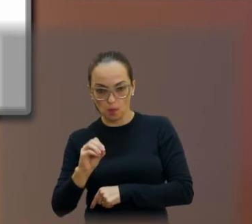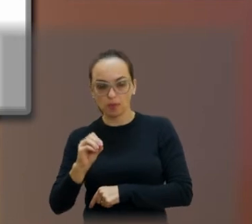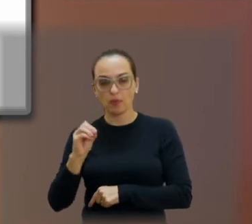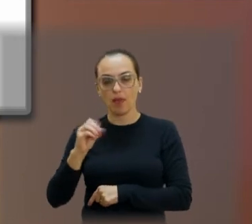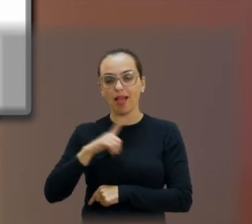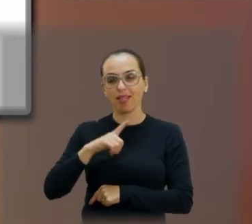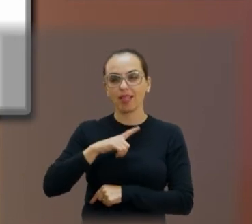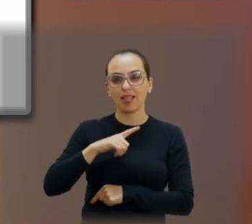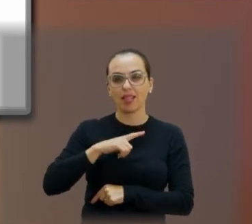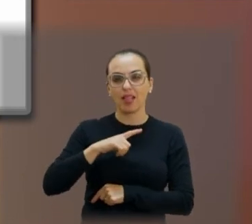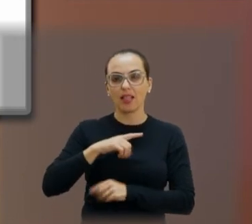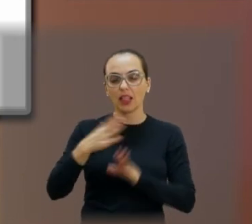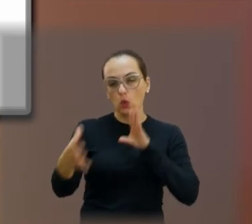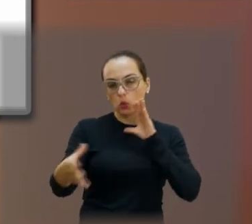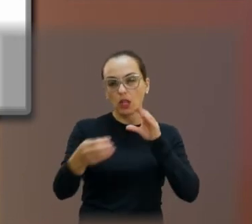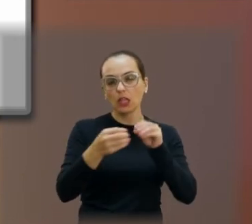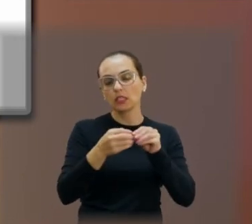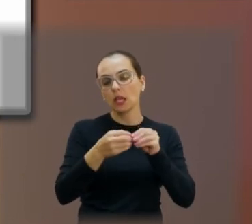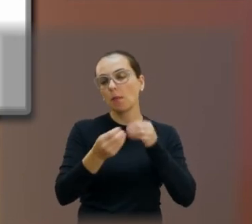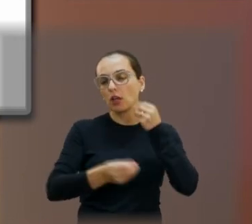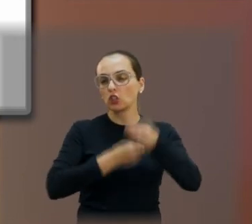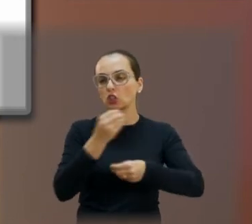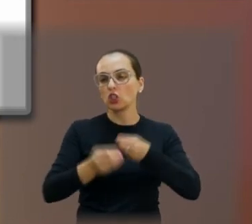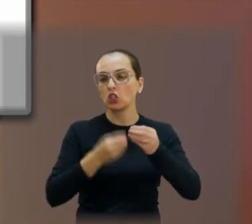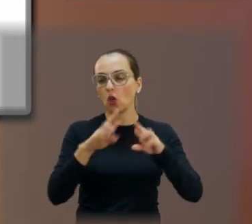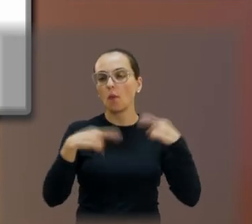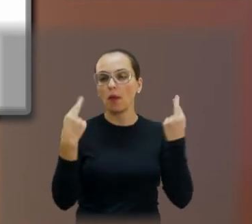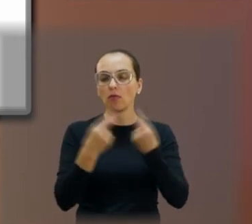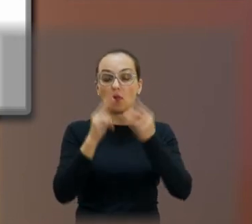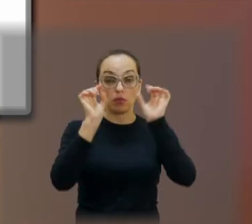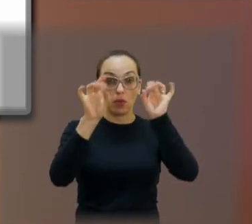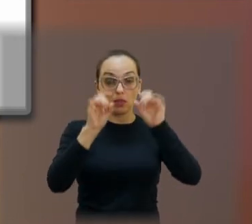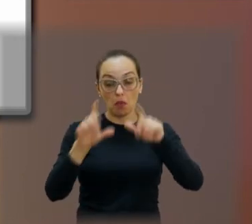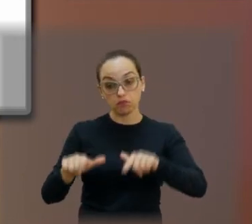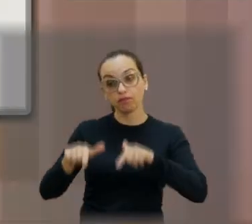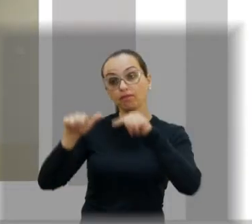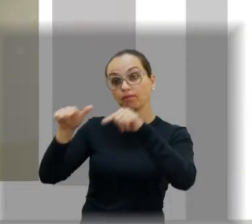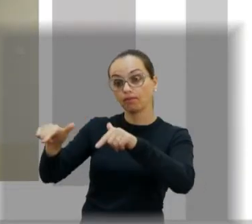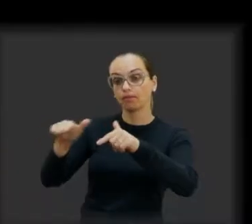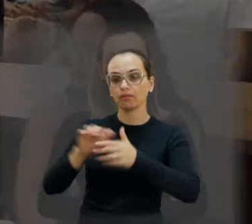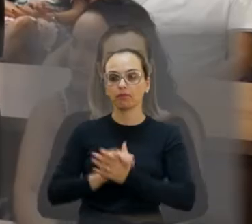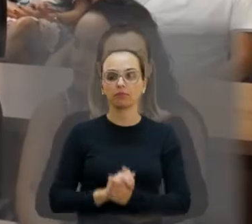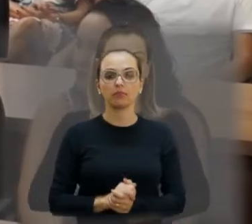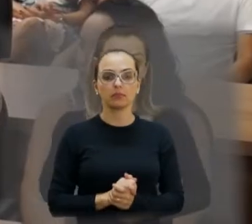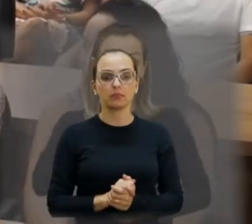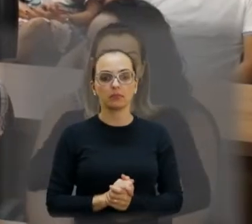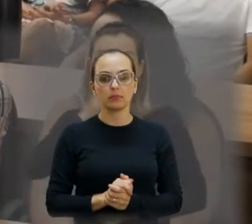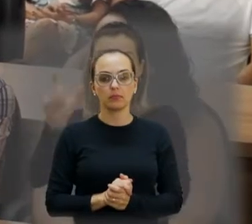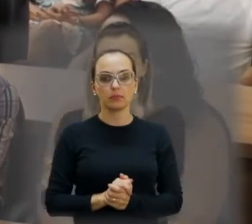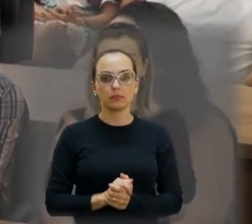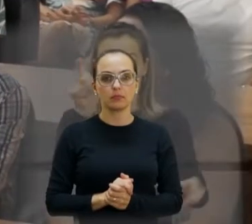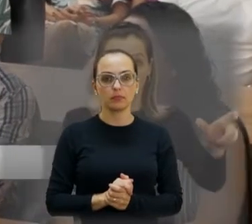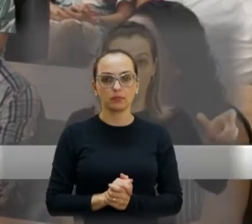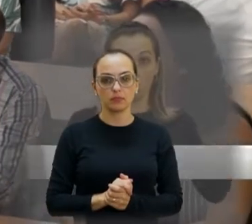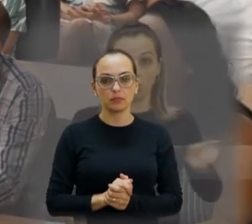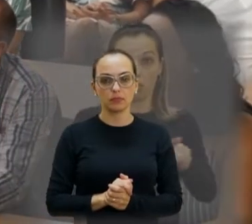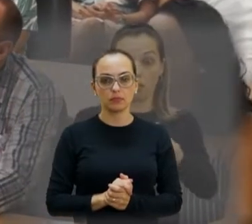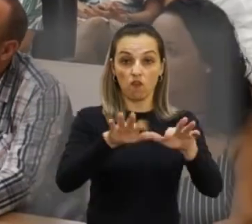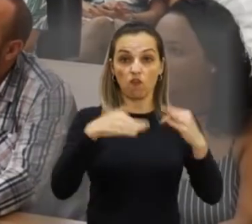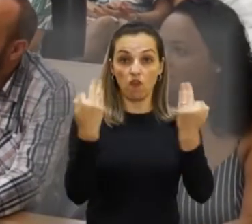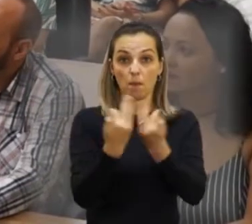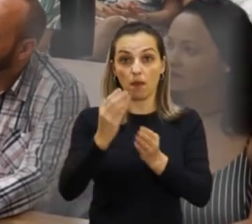resumo de quatro minutos de como foi essa sessão solene. Por favor, o vídeo. Rodeado por amigos,